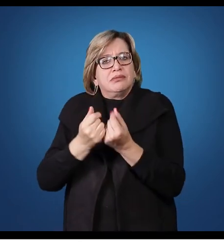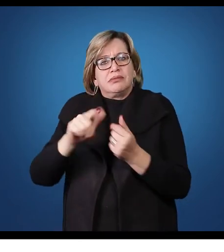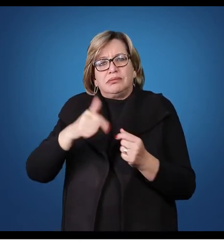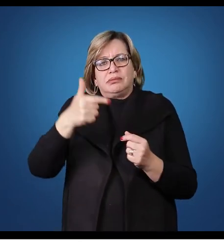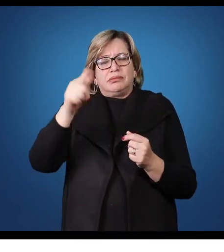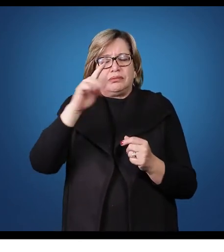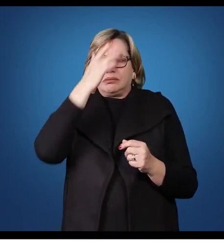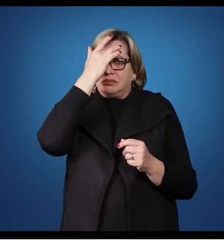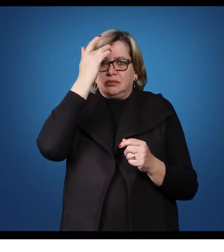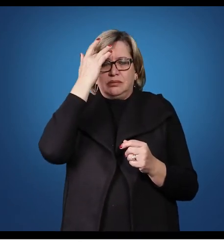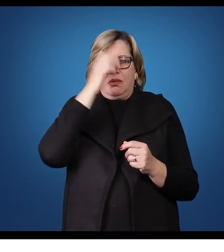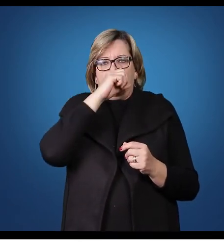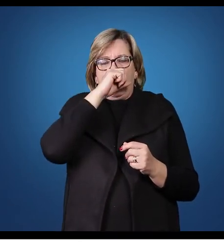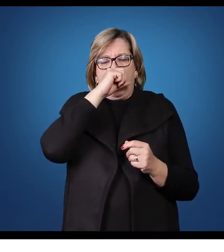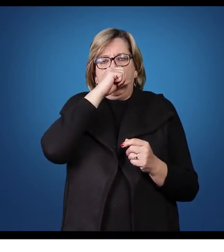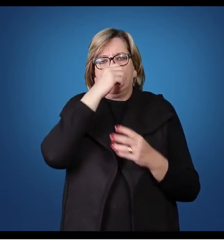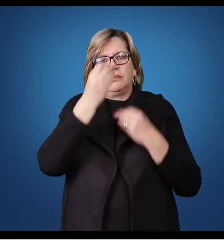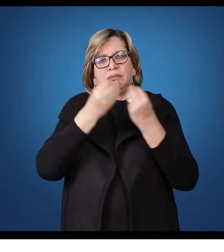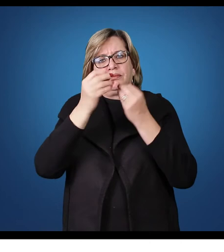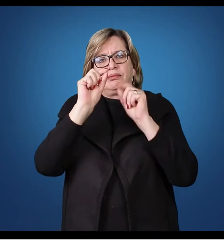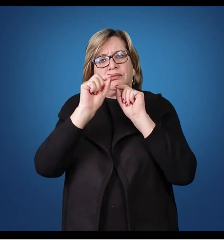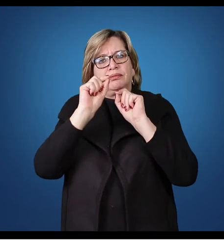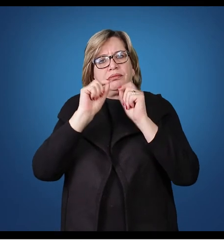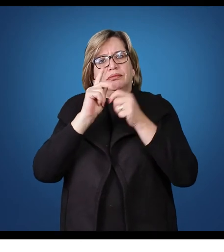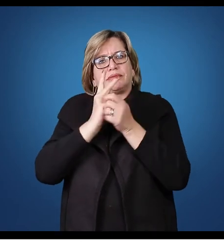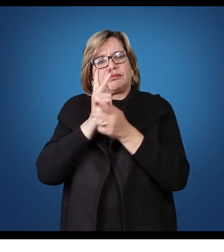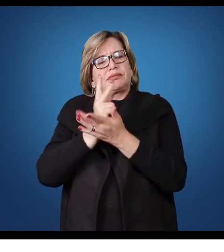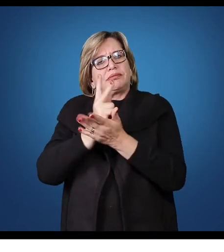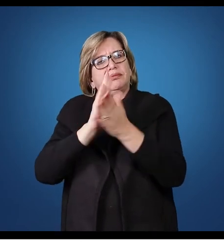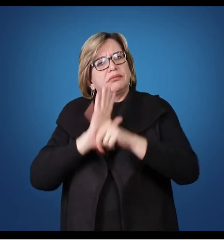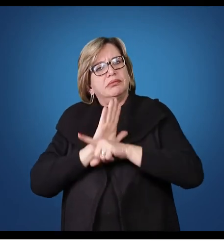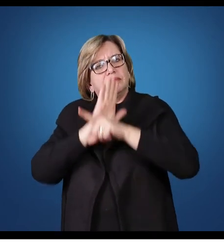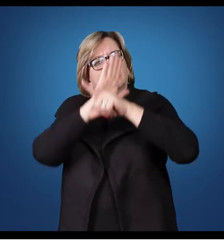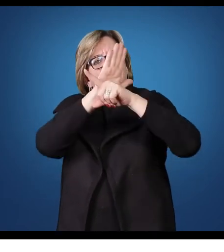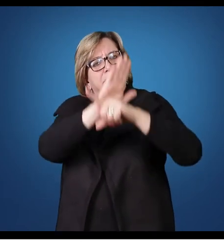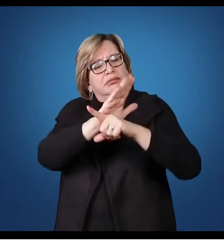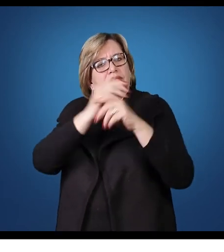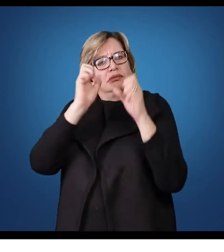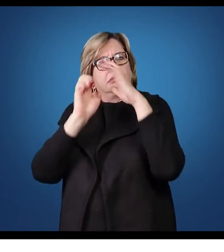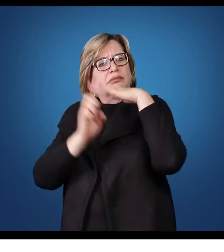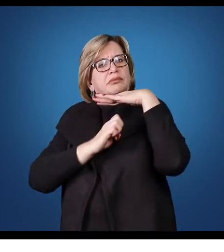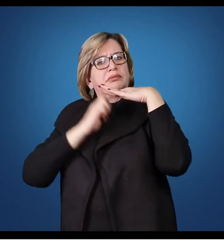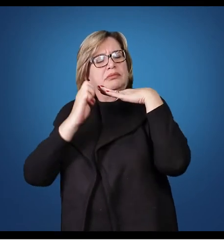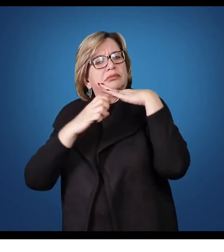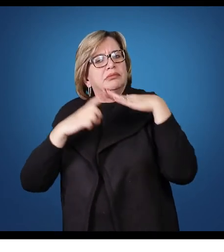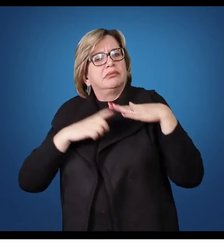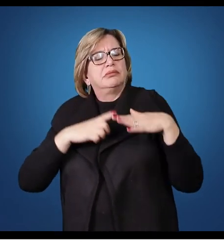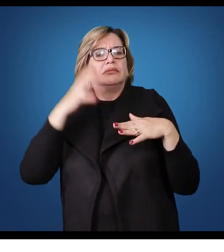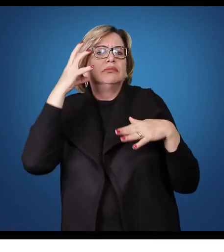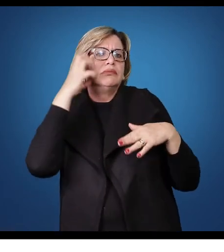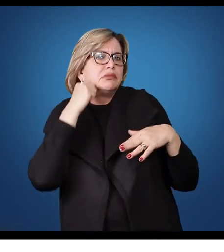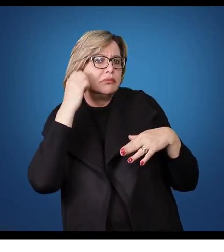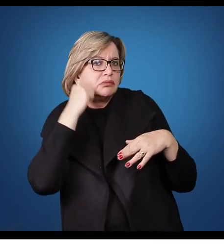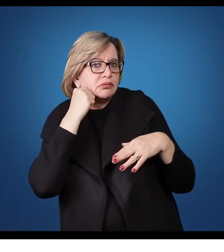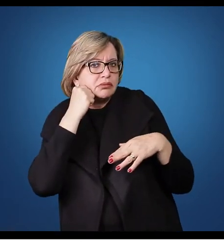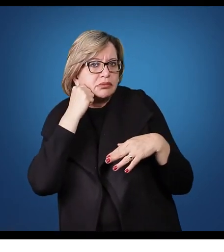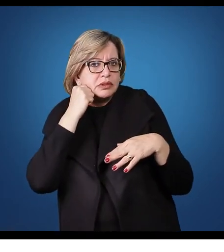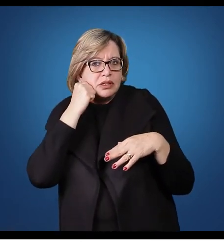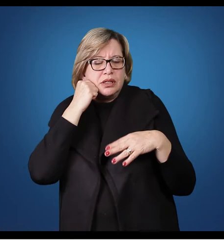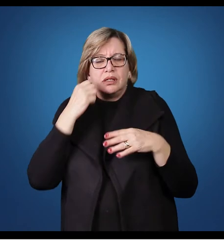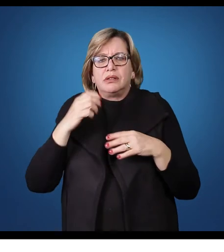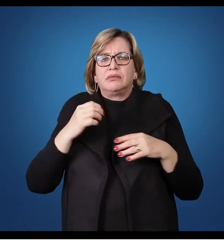pessoas que estão ajudando a minha empresa a gerar benefícios. Então, quando um